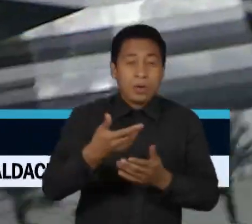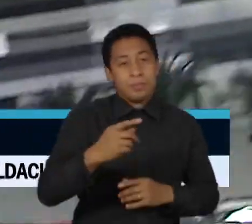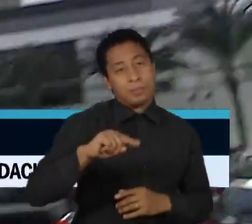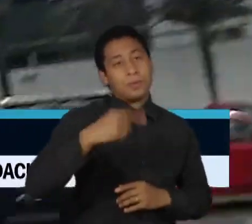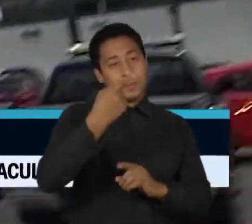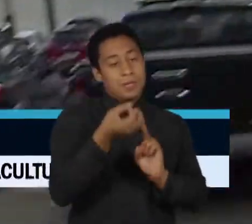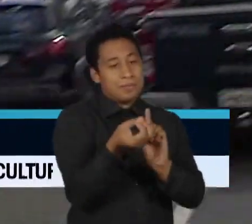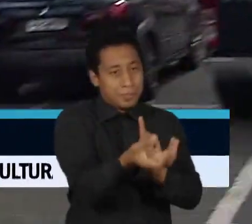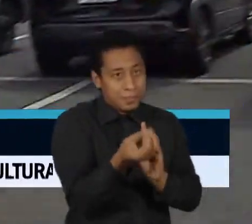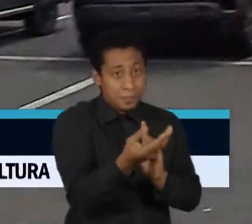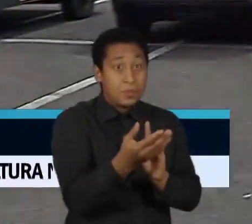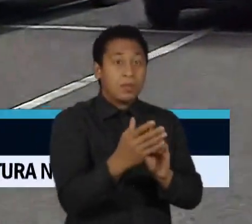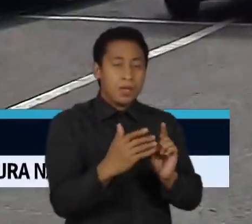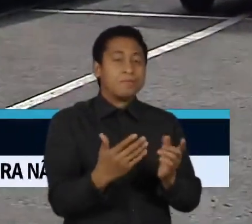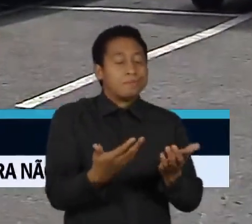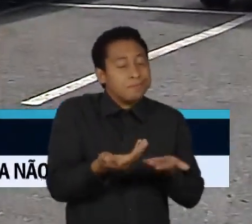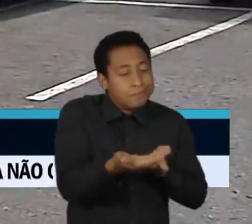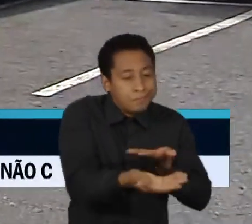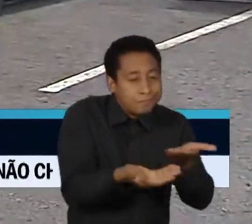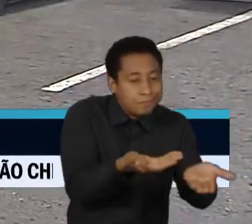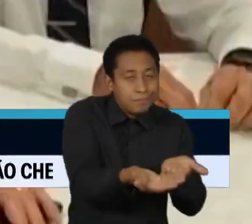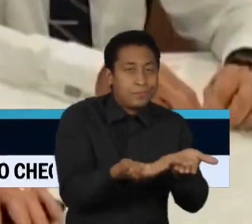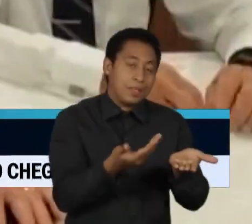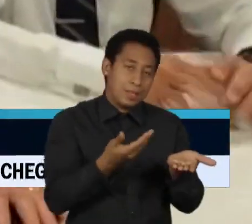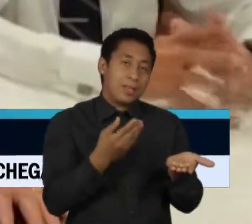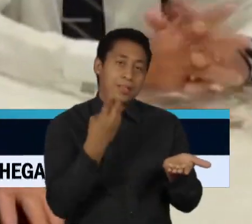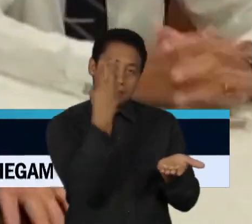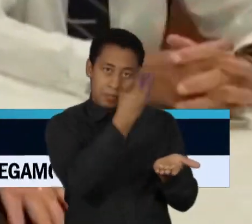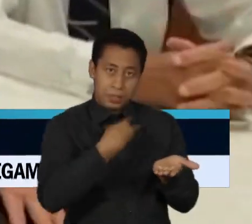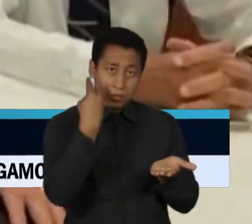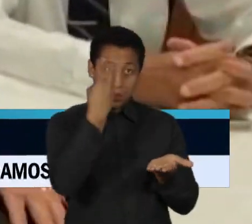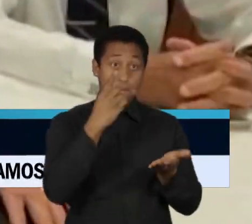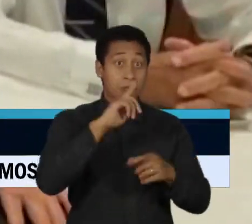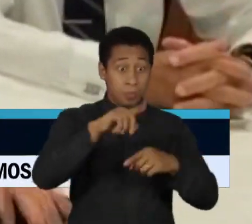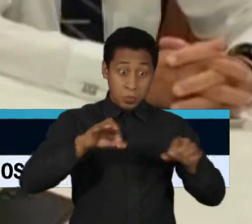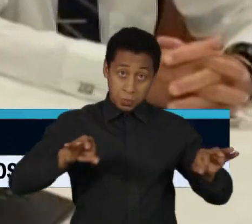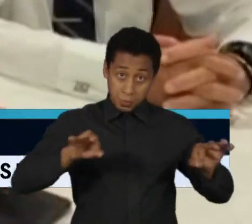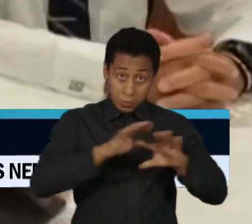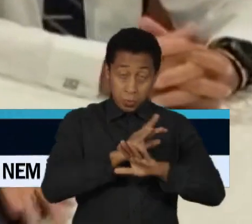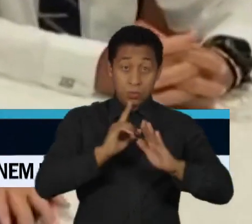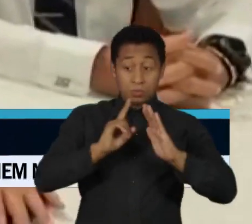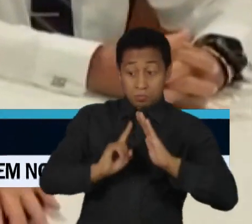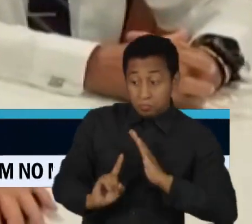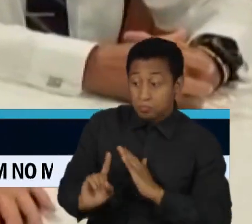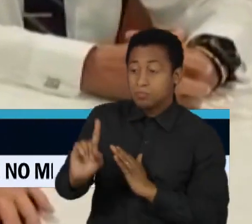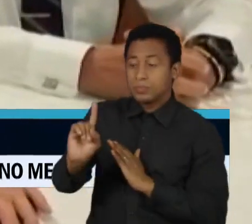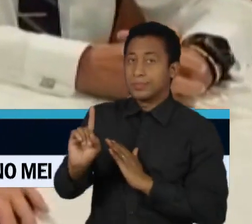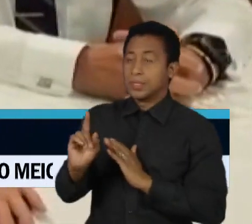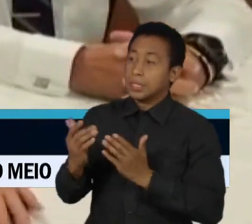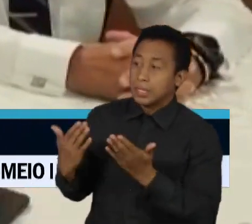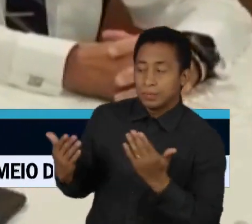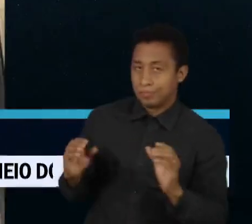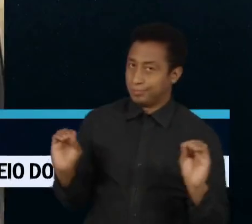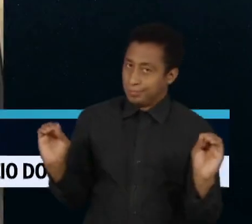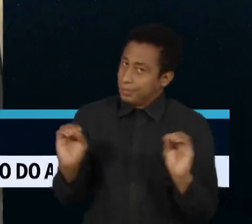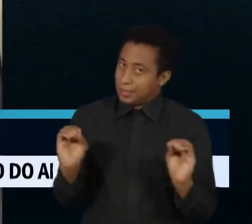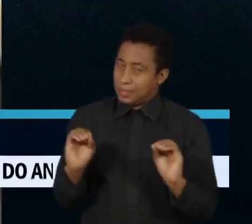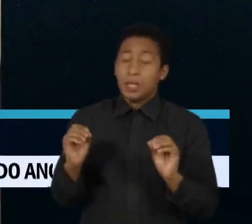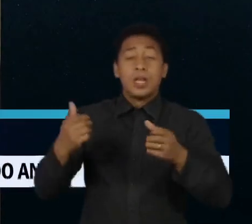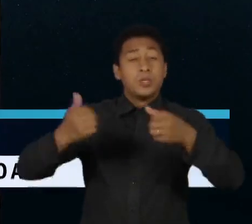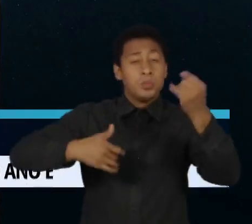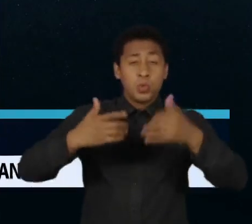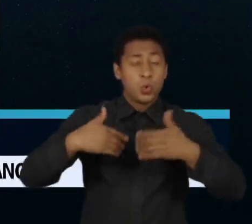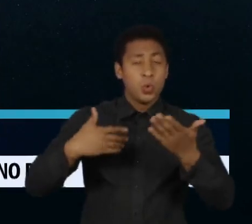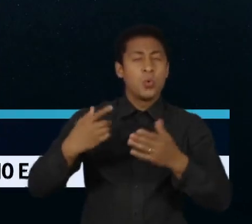de três horas e saiu sem dar declarações. Aos investigadores, o ex-presidente teria dito que tomou conhecimento das